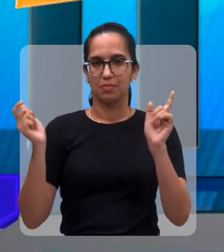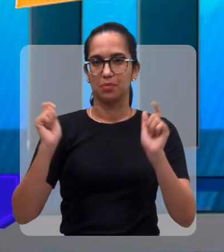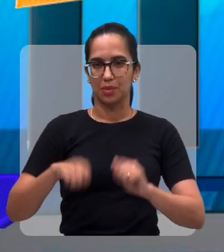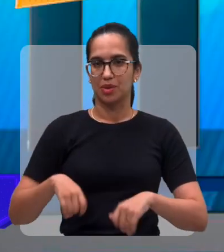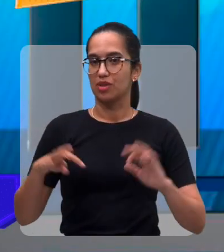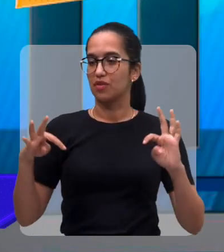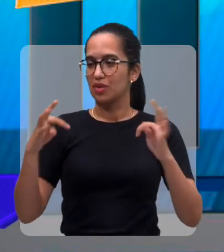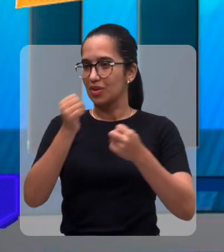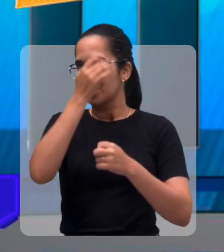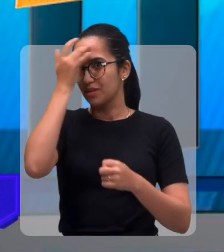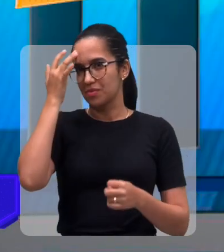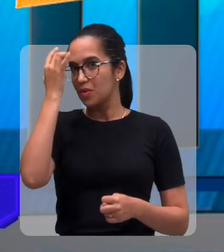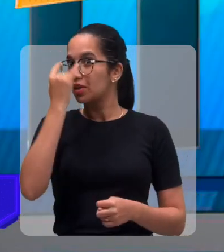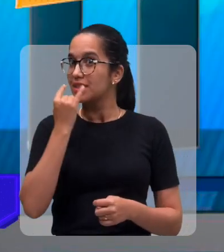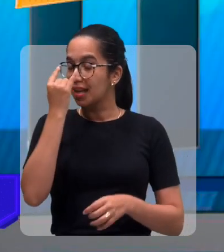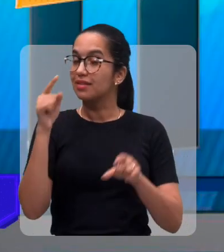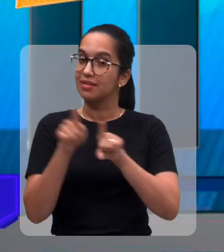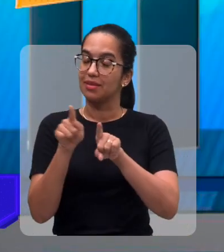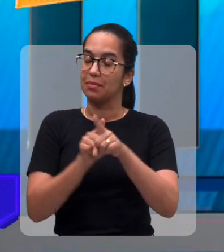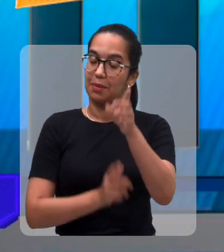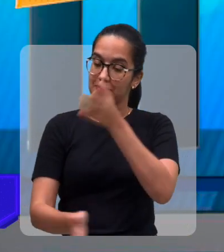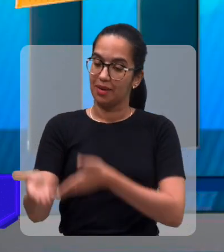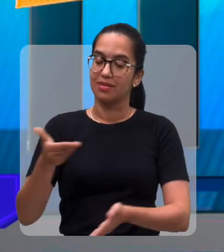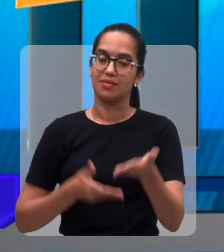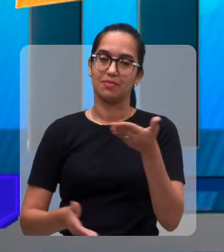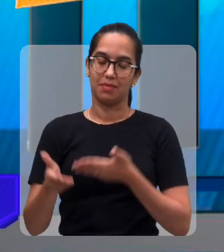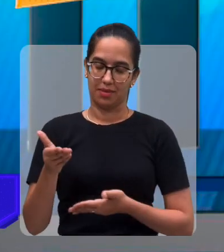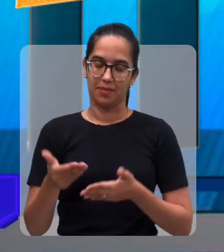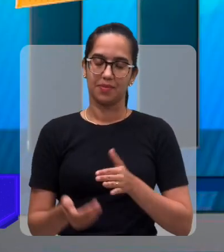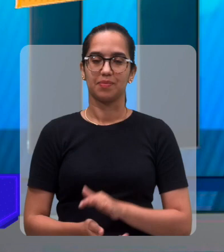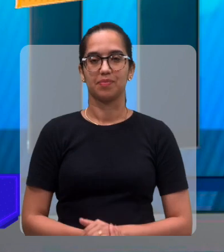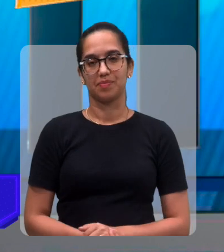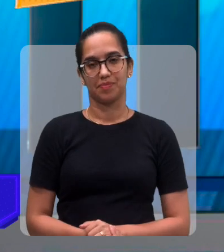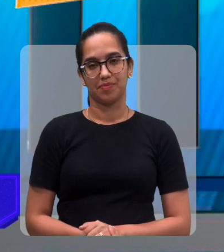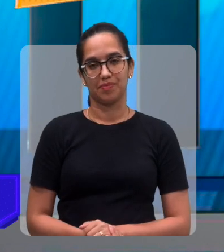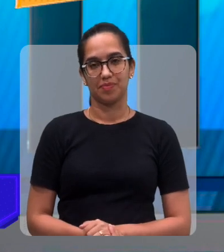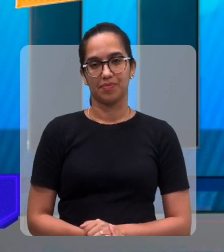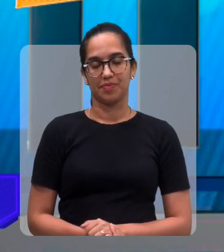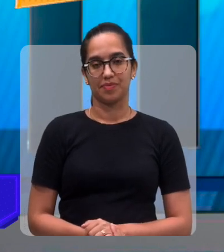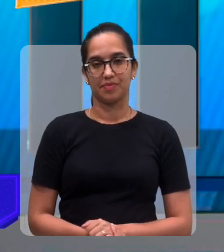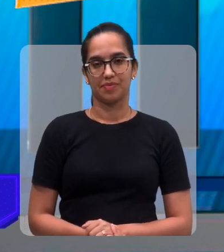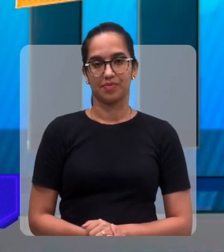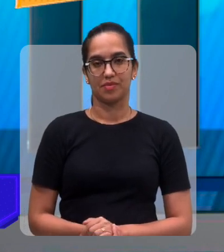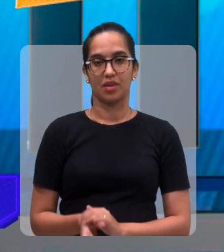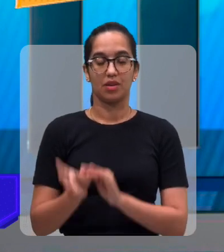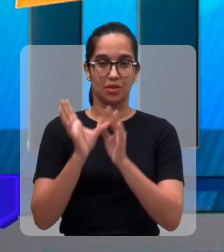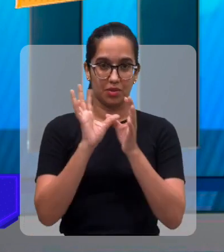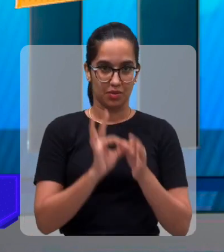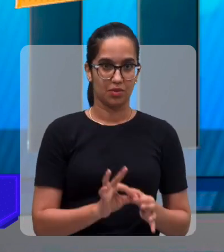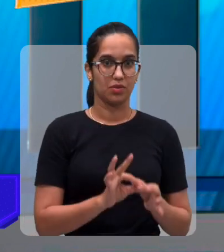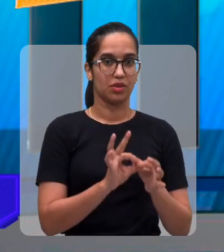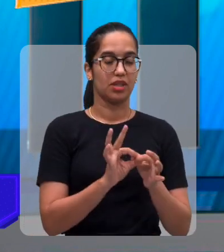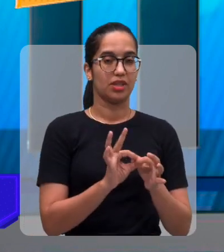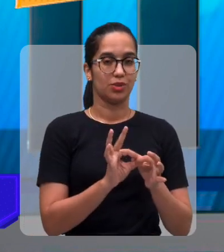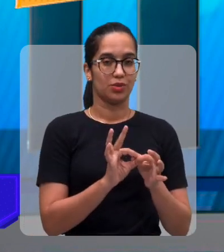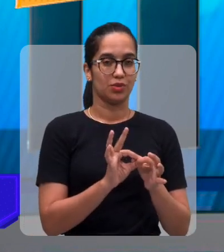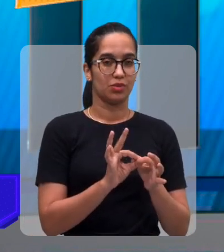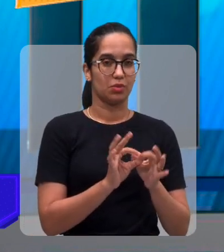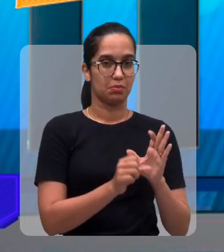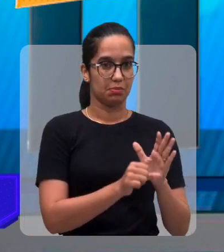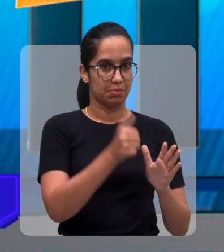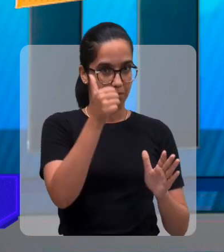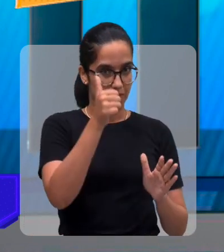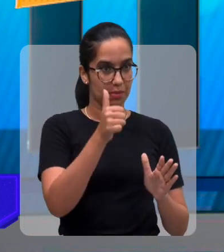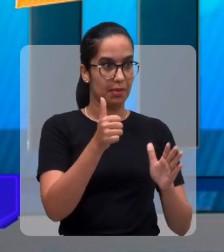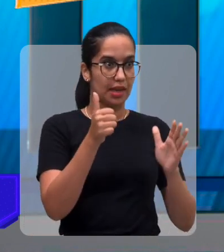pessoas com deficiência visual também nesse evento, né? Nós vamos ter, além do festival que vai ocorrer, que é a